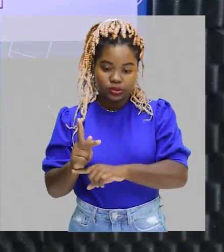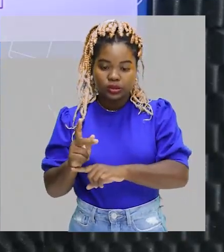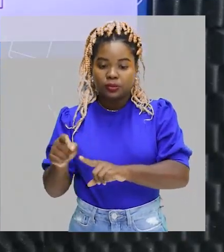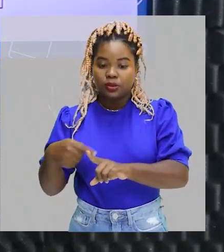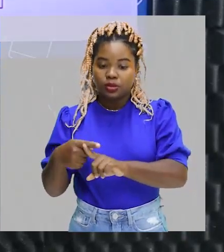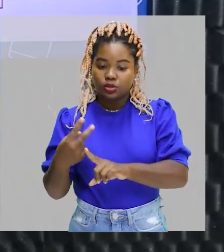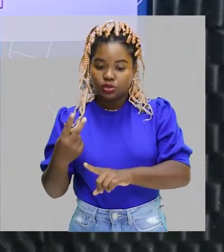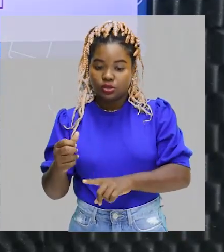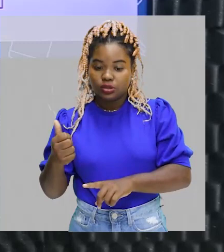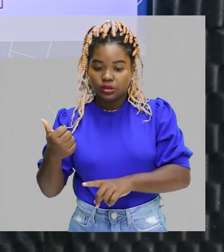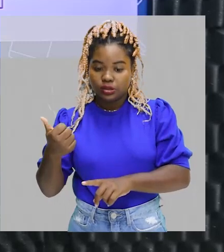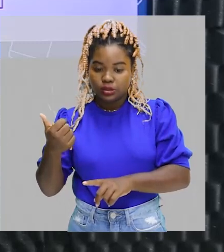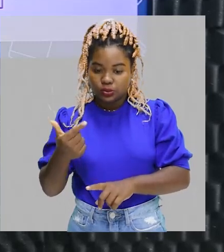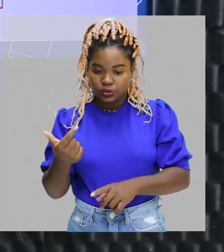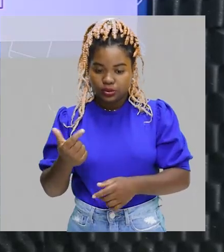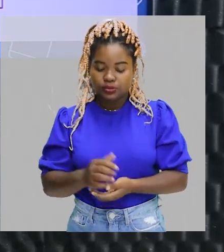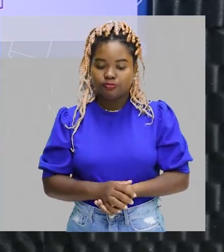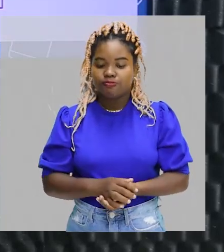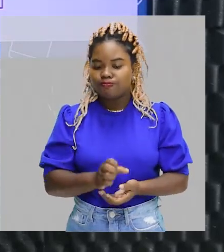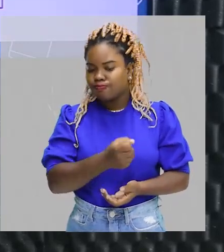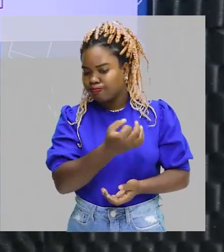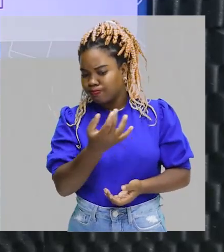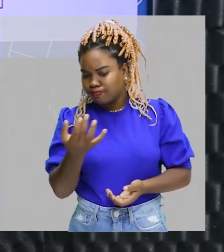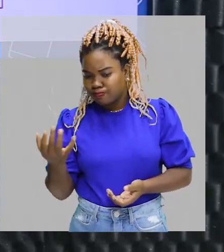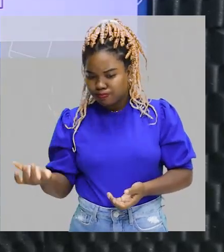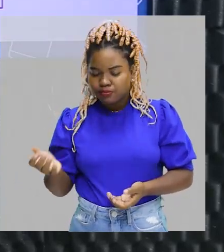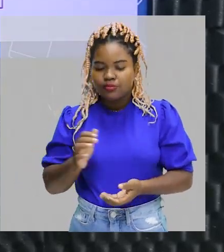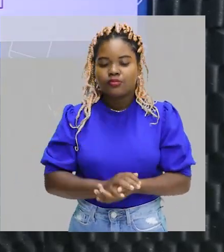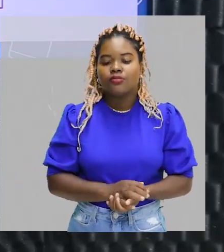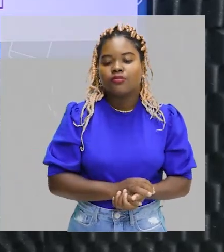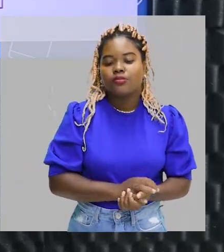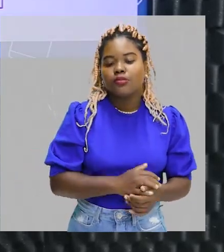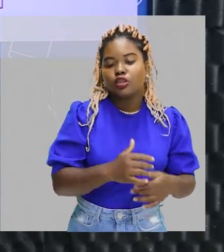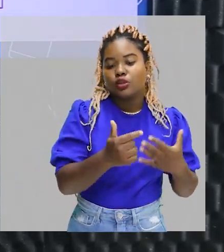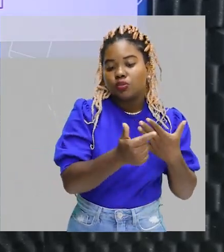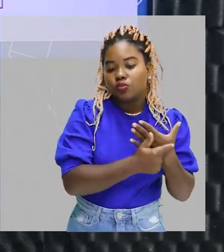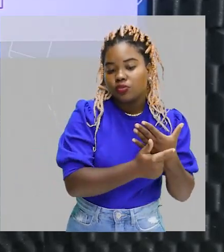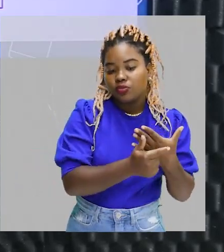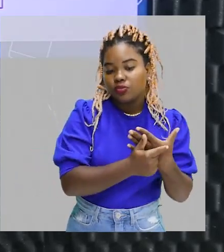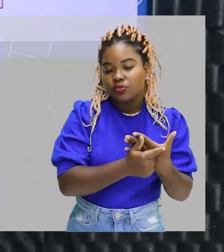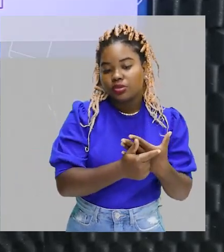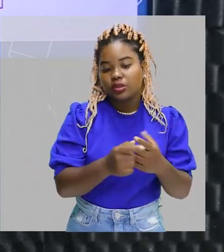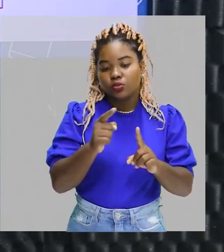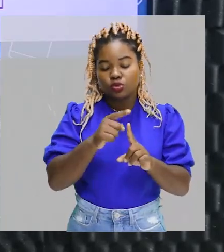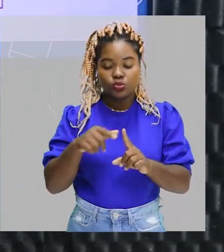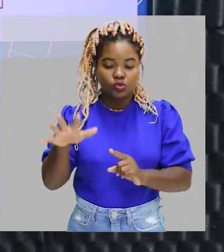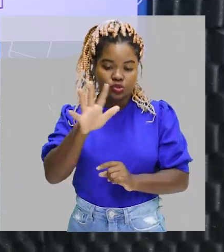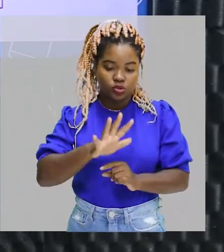doze, mais dois, quatorze. Então, a fórmula geral dos alcanos,